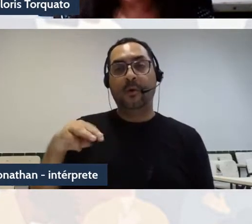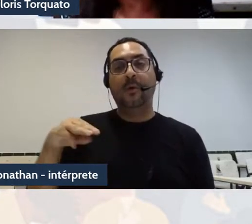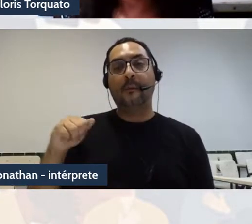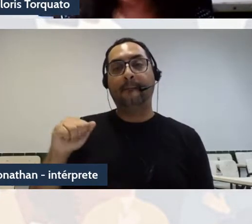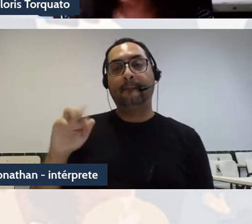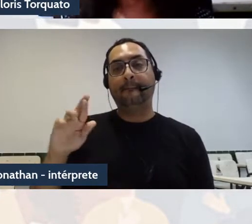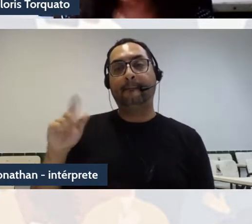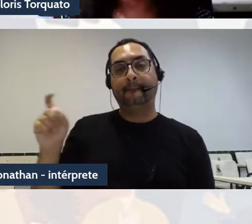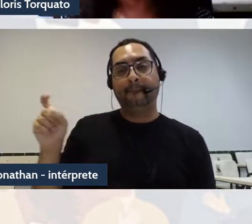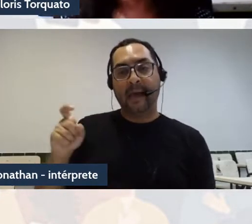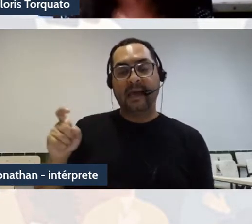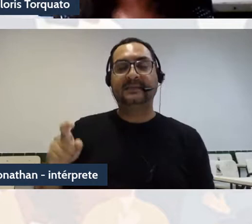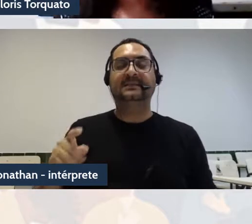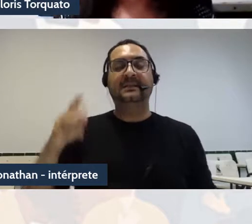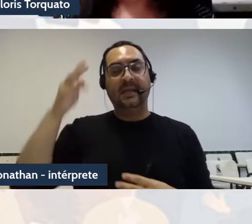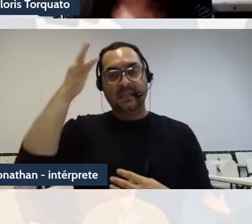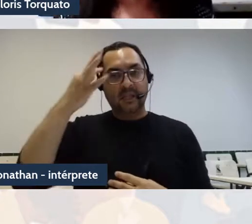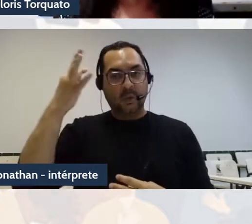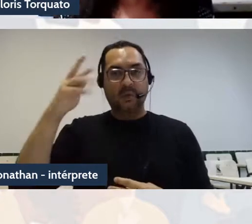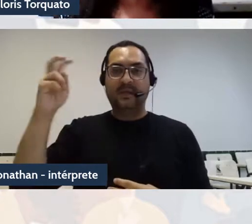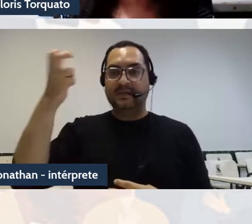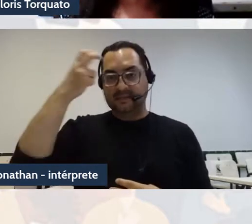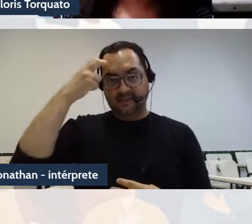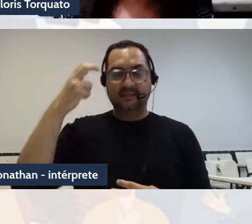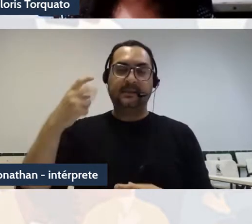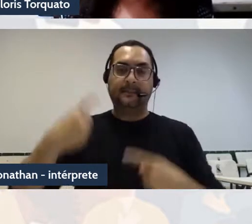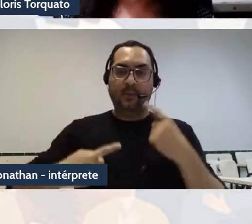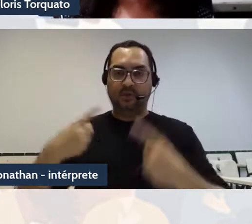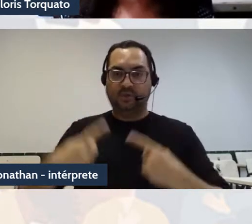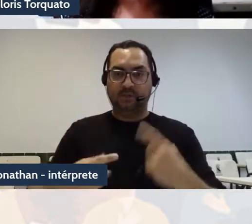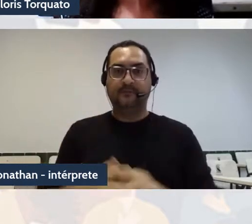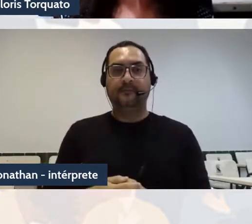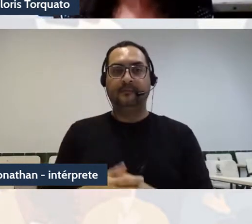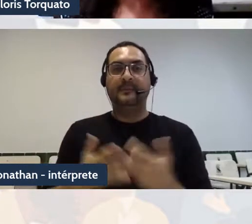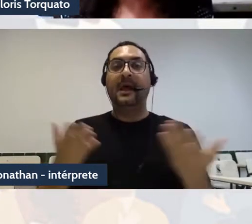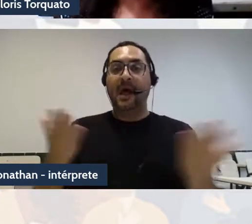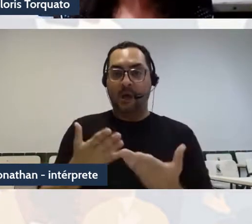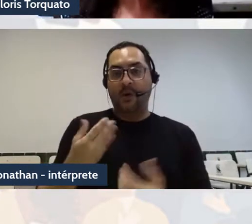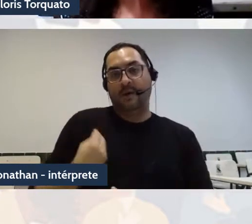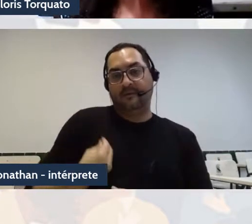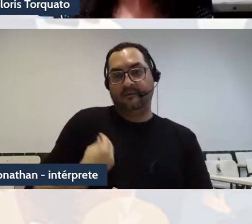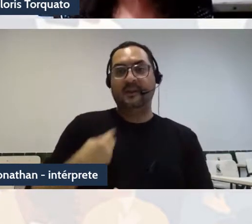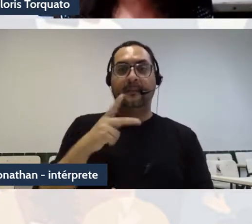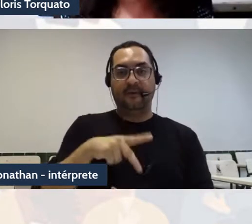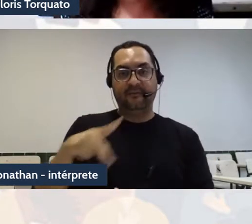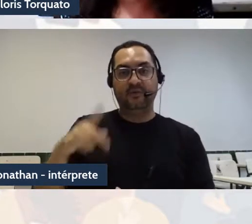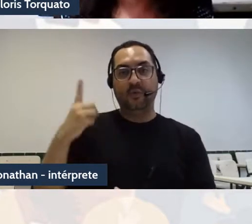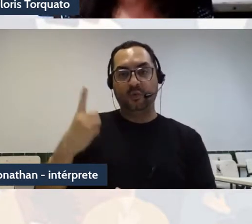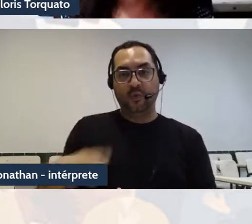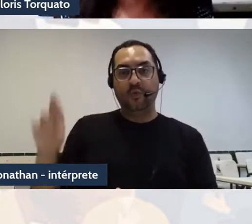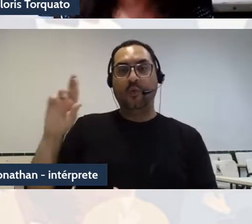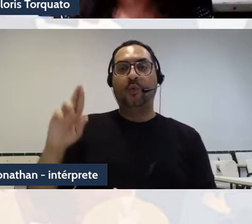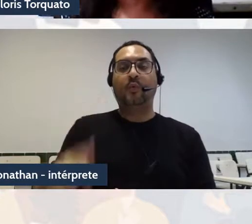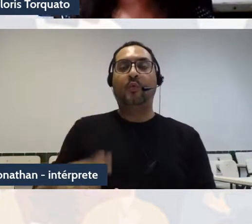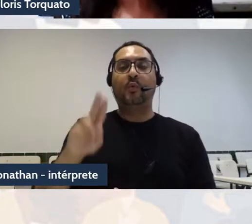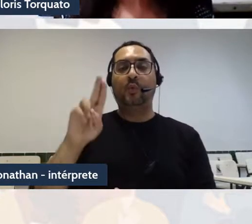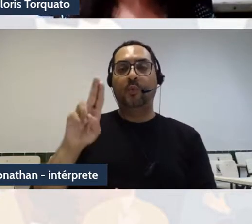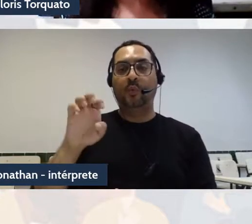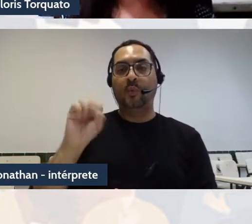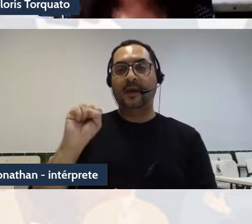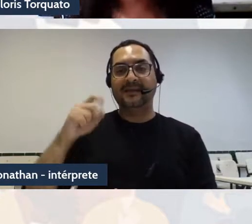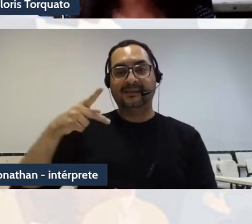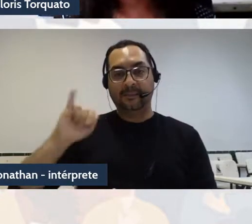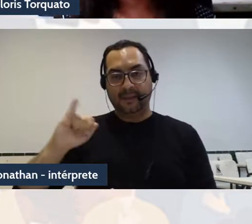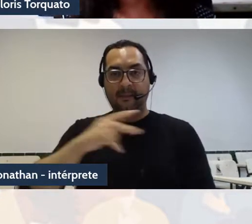ciência e social crítica. Atualmente é professora de junto na Universidade Estadual do Piauí,